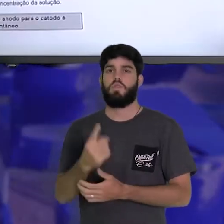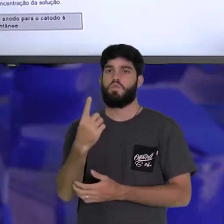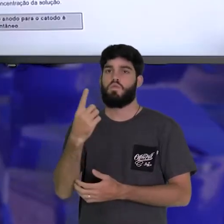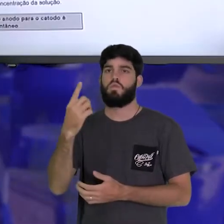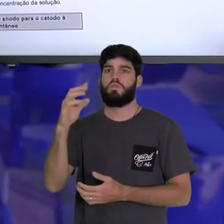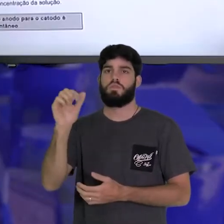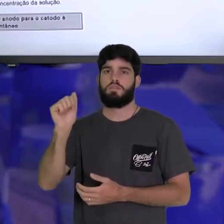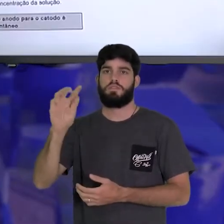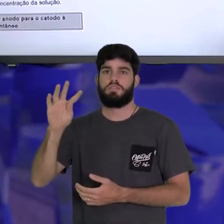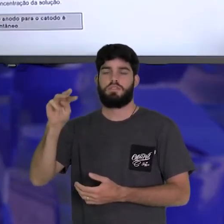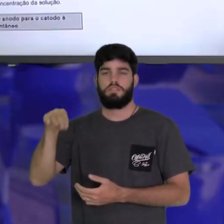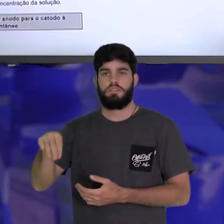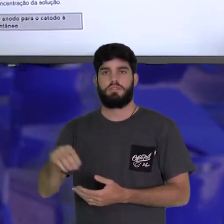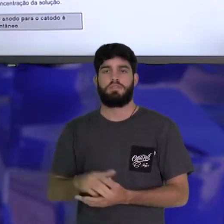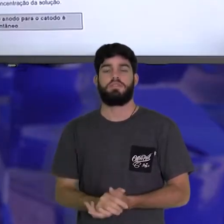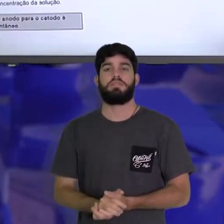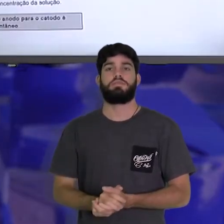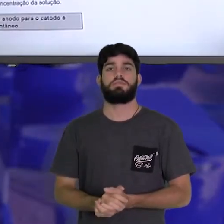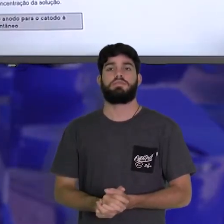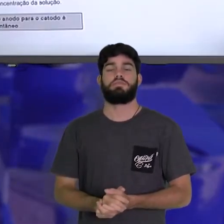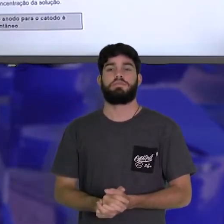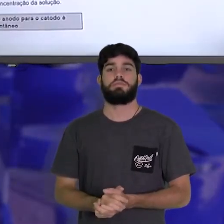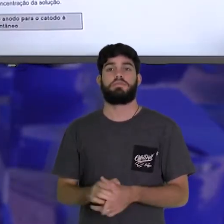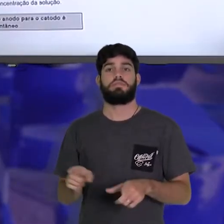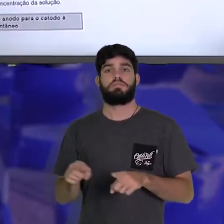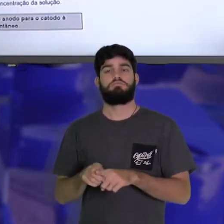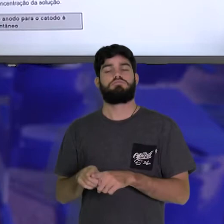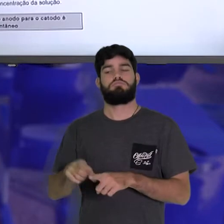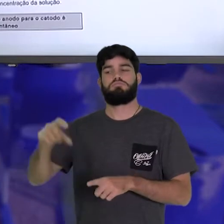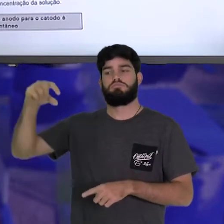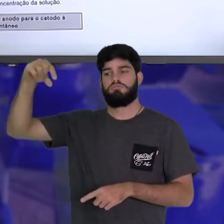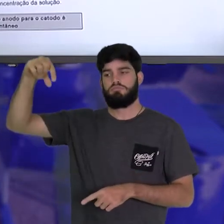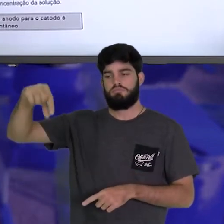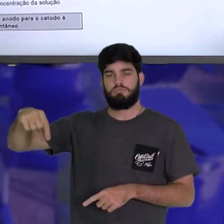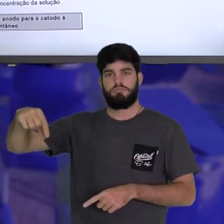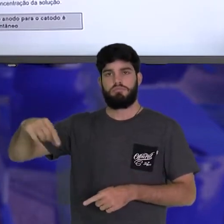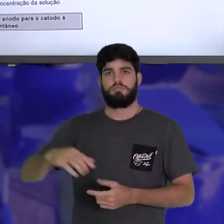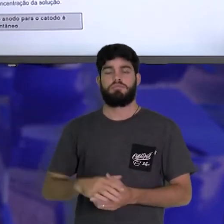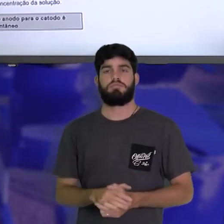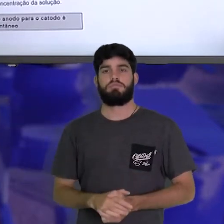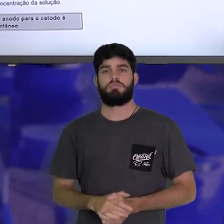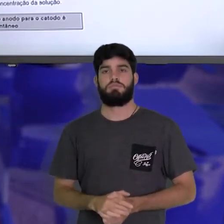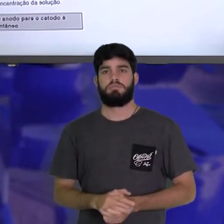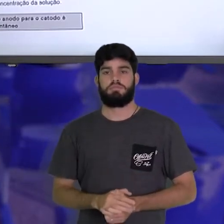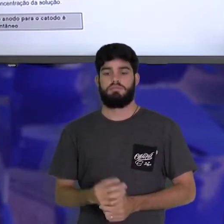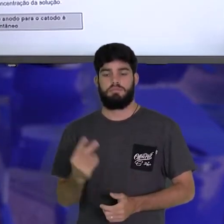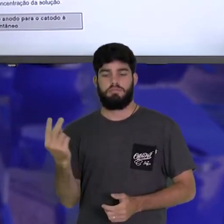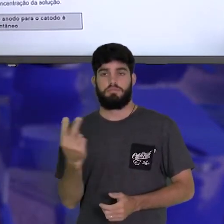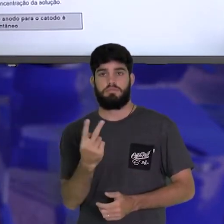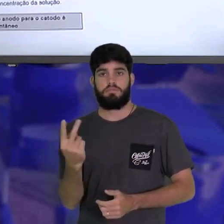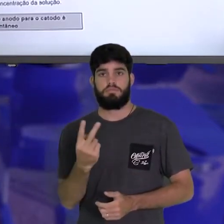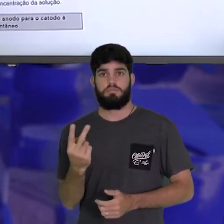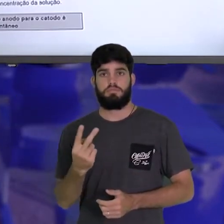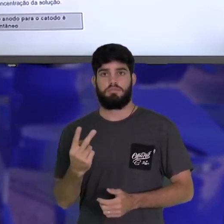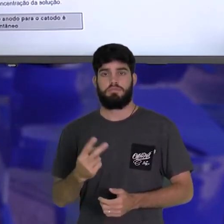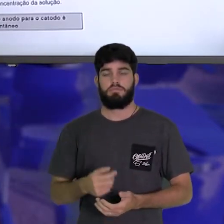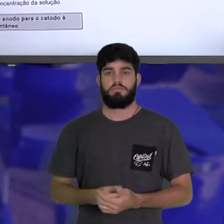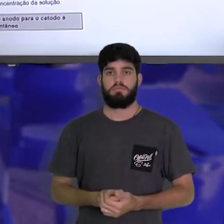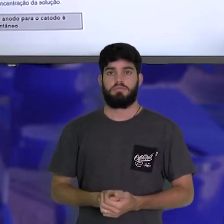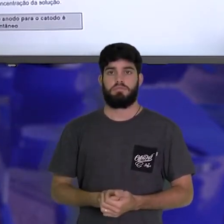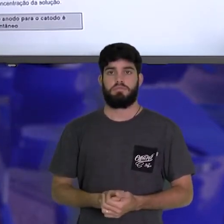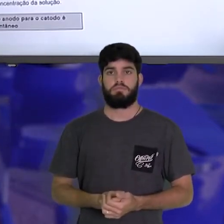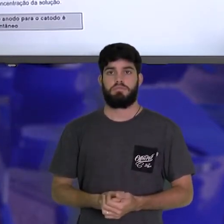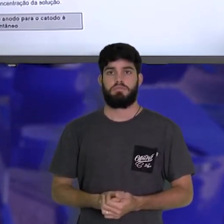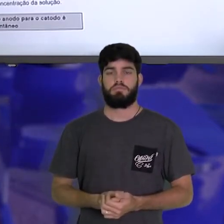atmosfera, um ATM e uma placa de cobre. Estamos aí agora com dois eletrodos. Com duas